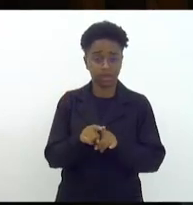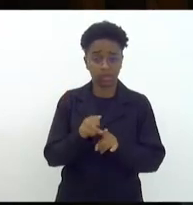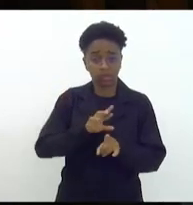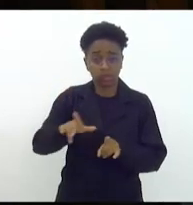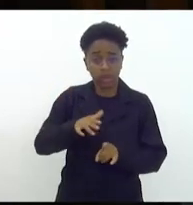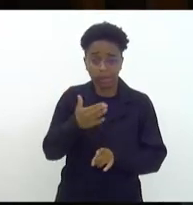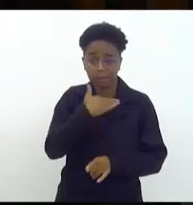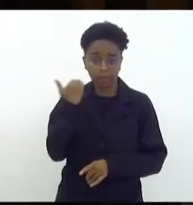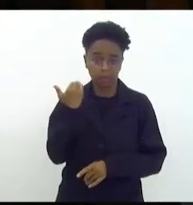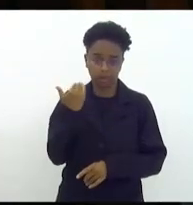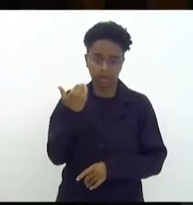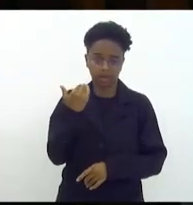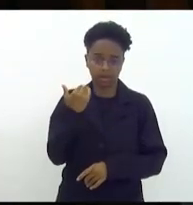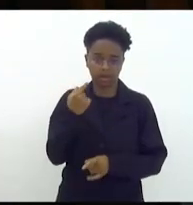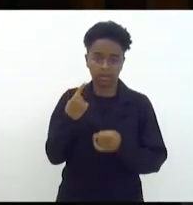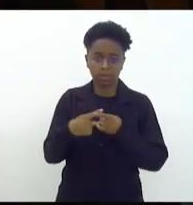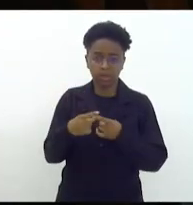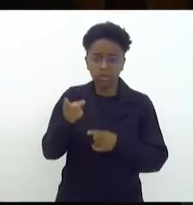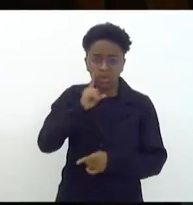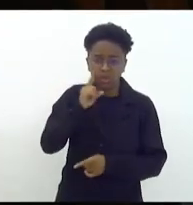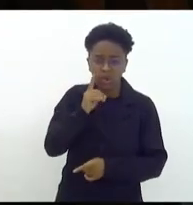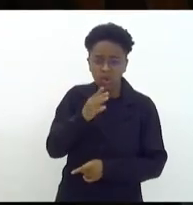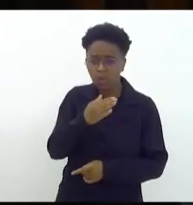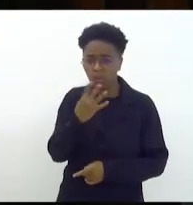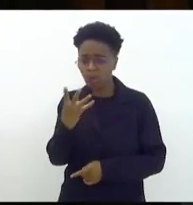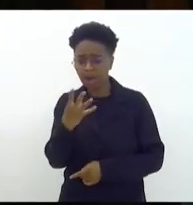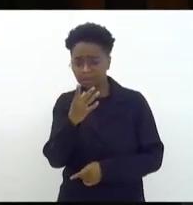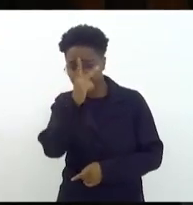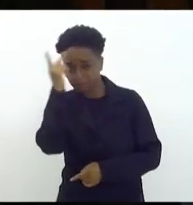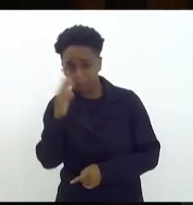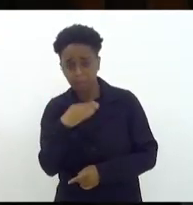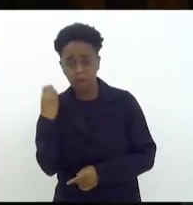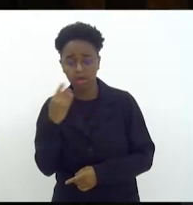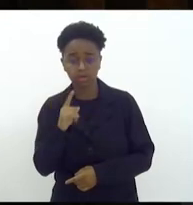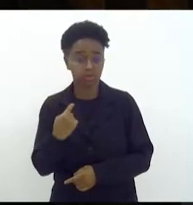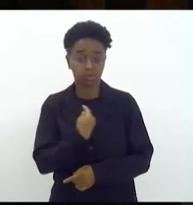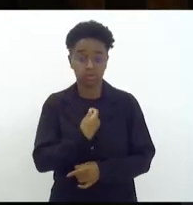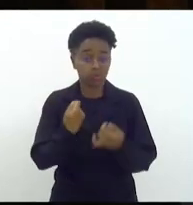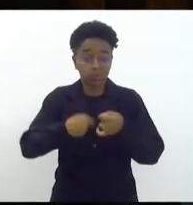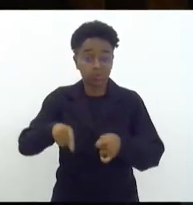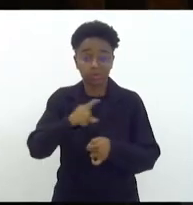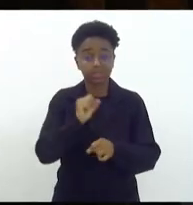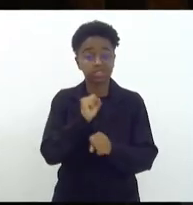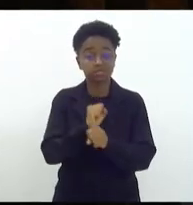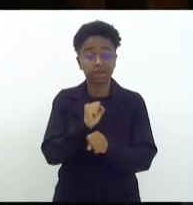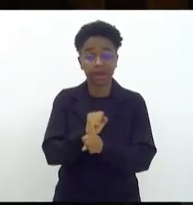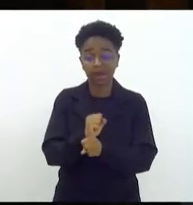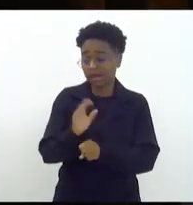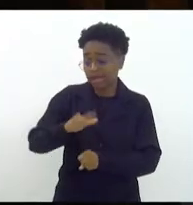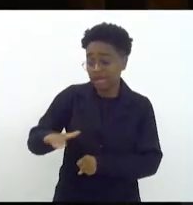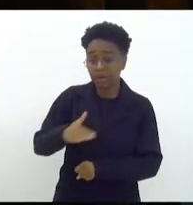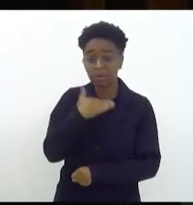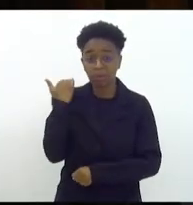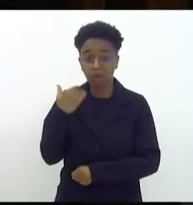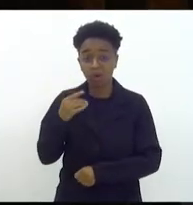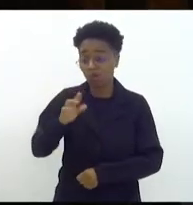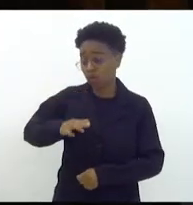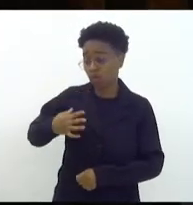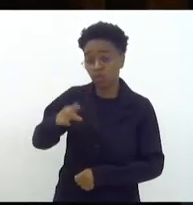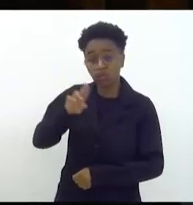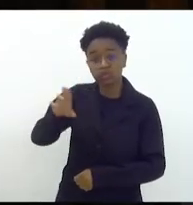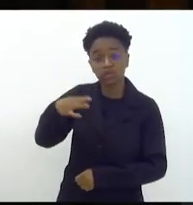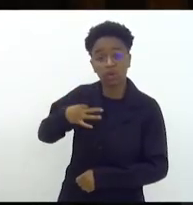e com quatro mortes por dia a gente não precisa esperar a morte de uma criança uniformizada para se